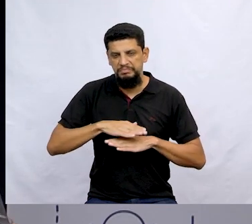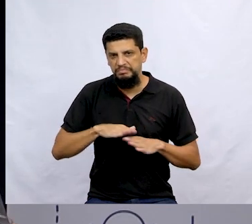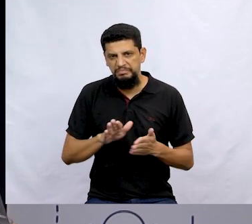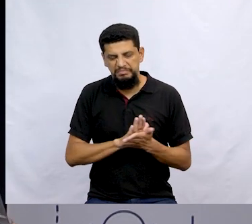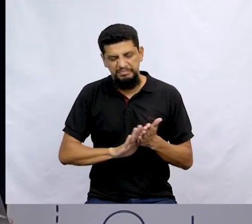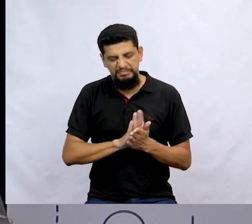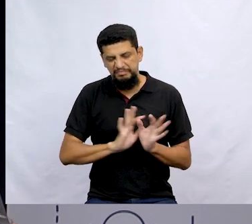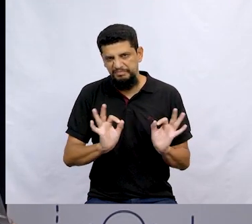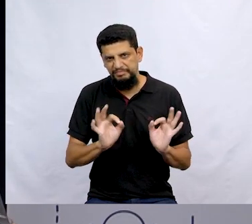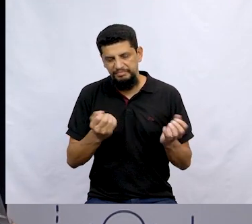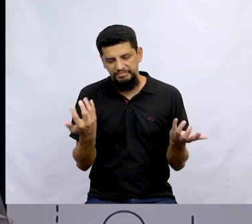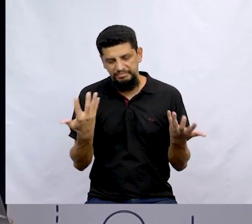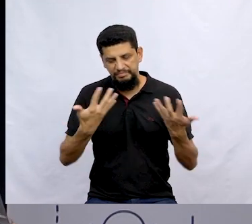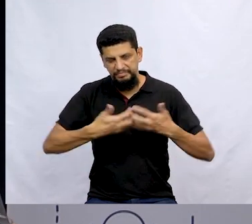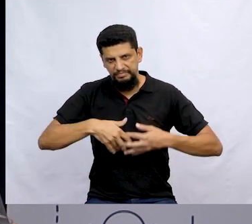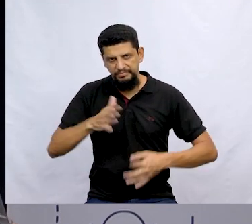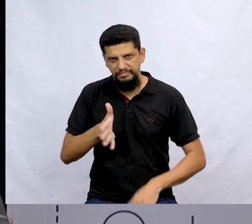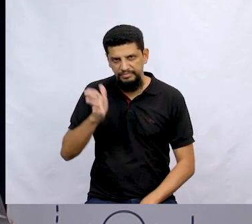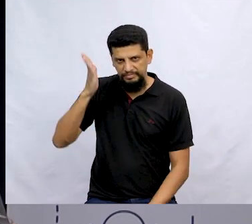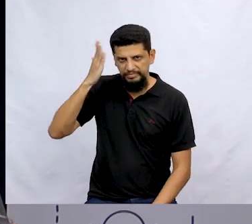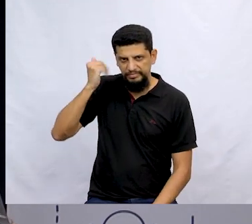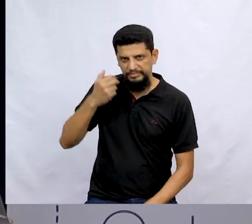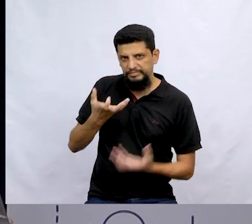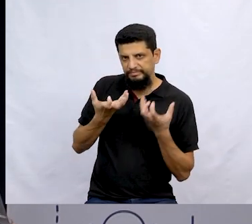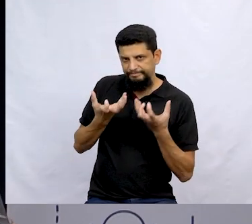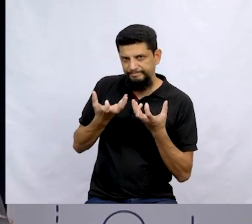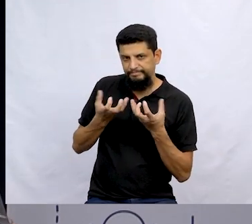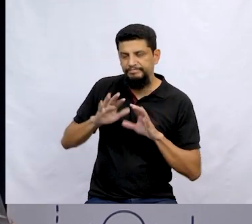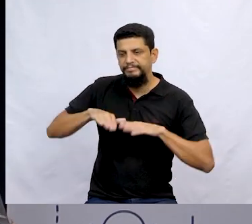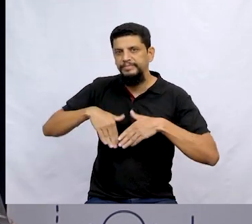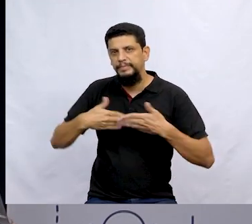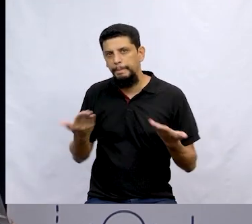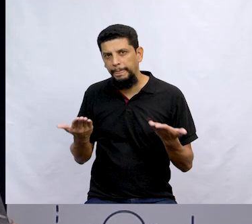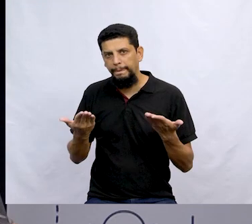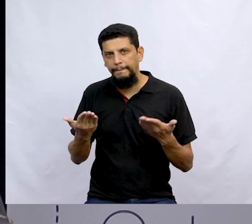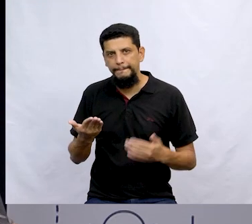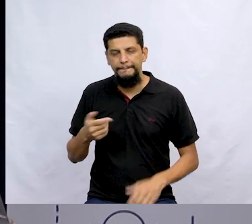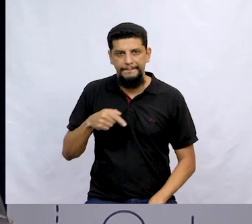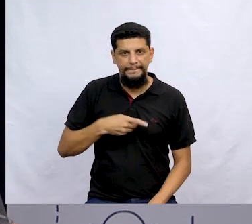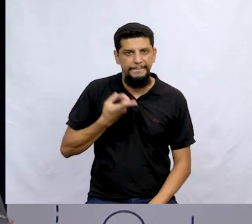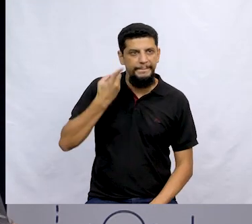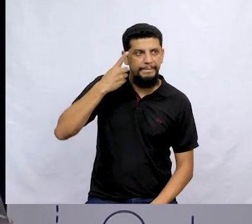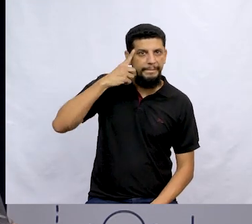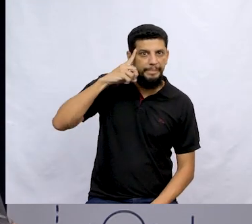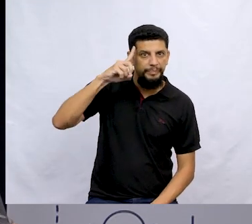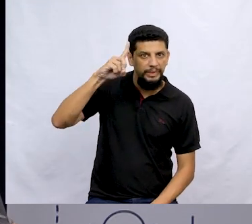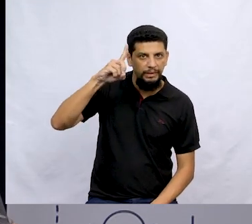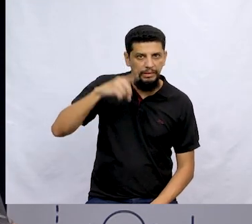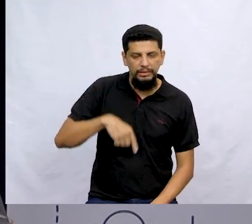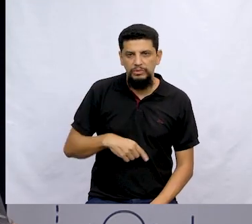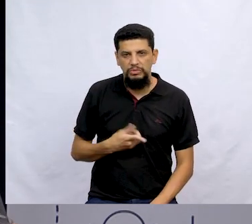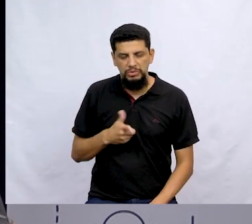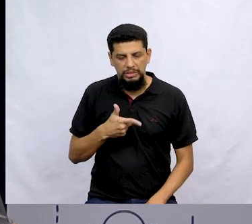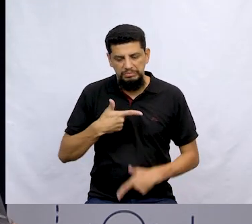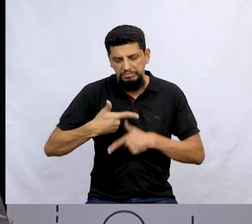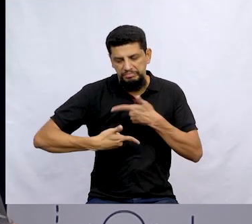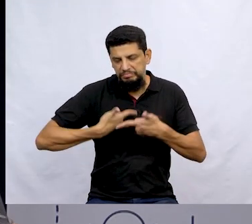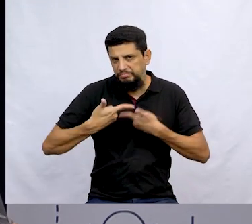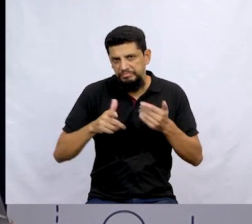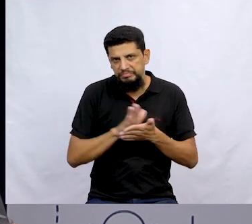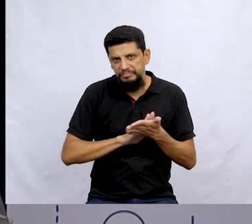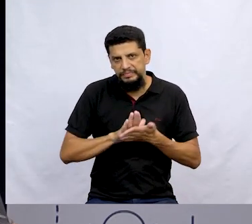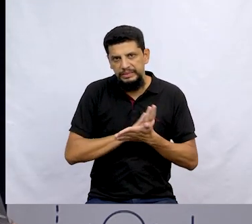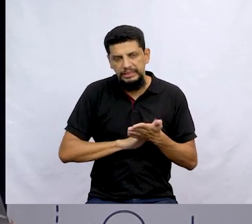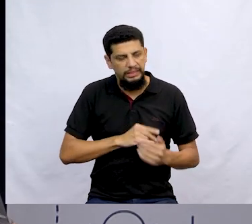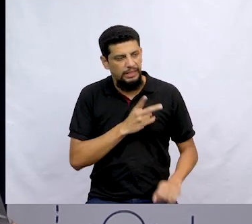máquina nenhuma, né? Ela já sabia o que ela queria. Então, bem nesse dia, que Zelito não tinha mais serviço nenhum,